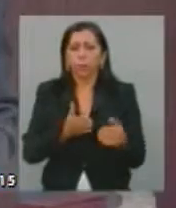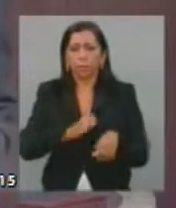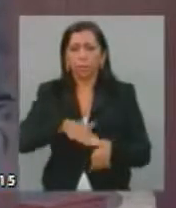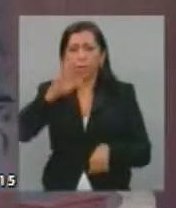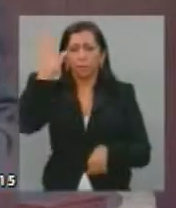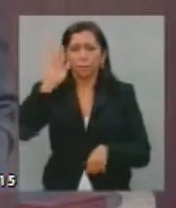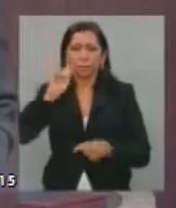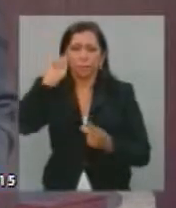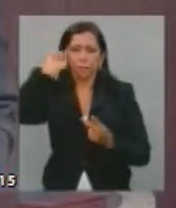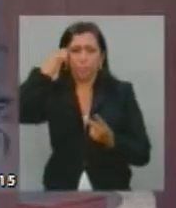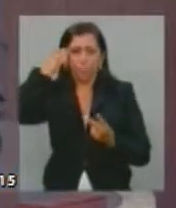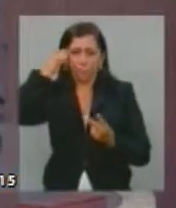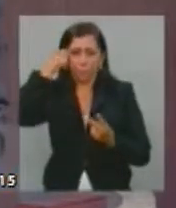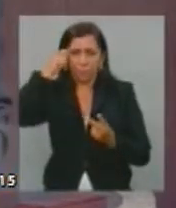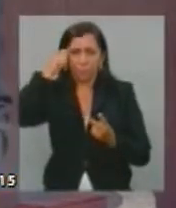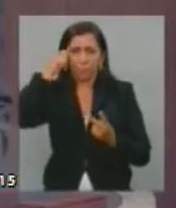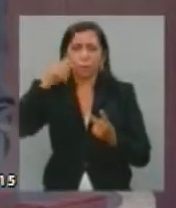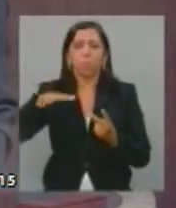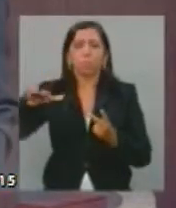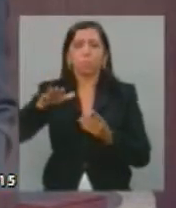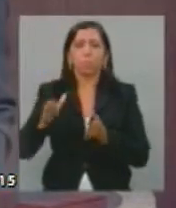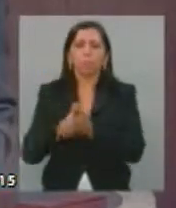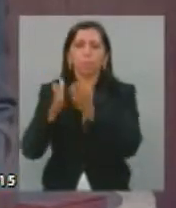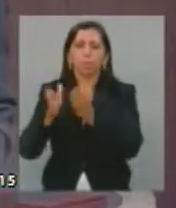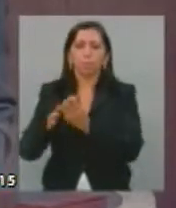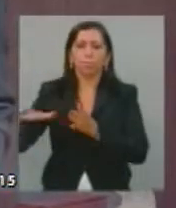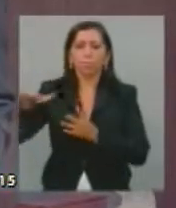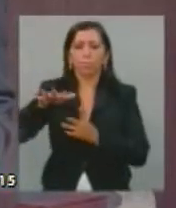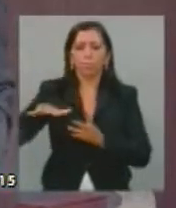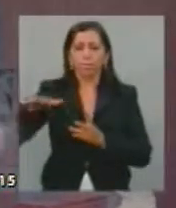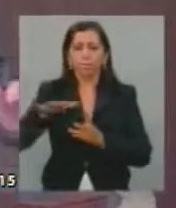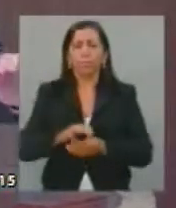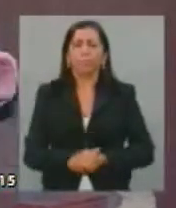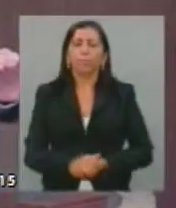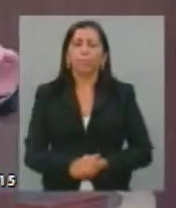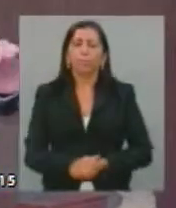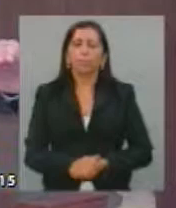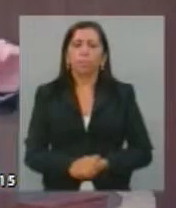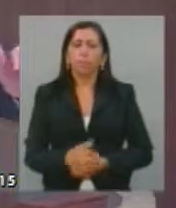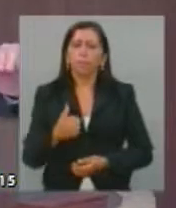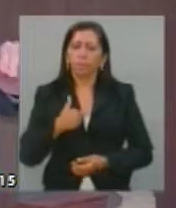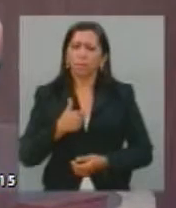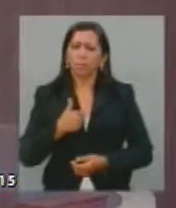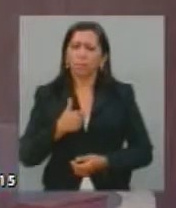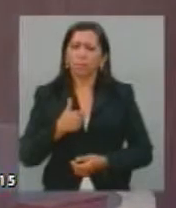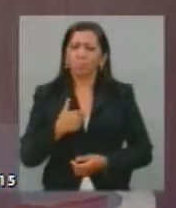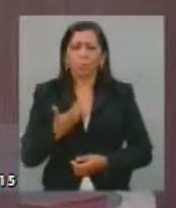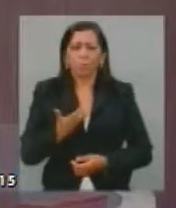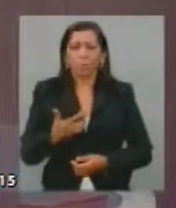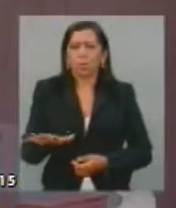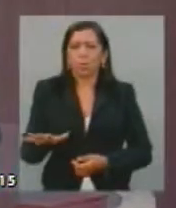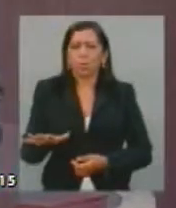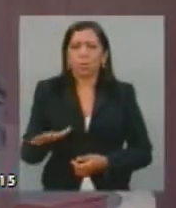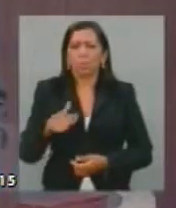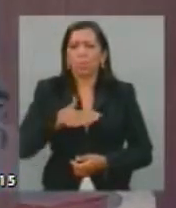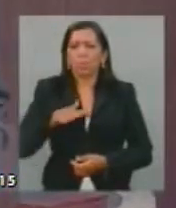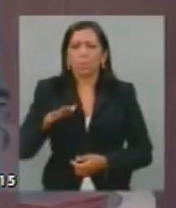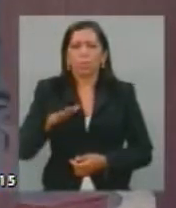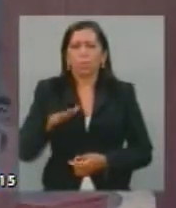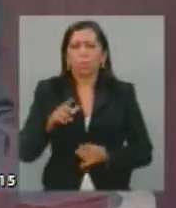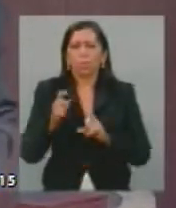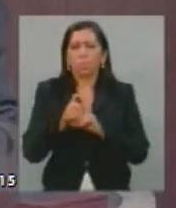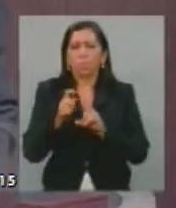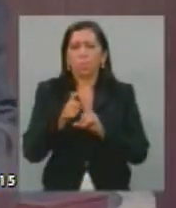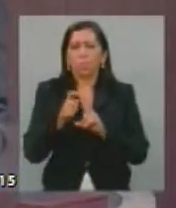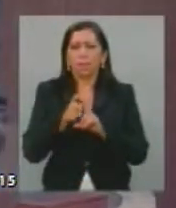negros, da periferia urbana. Eu me recuso a utilizar a palavra,